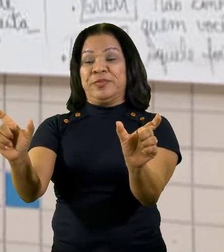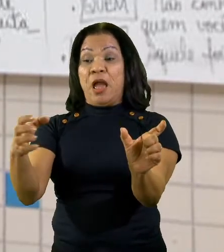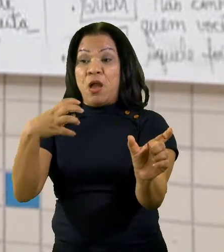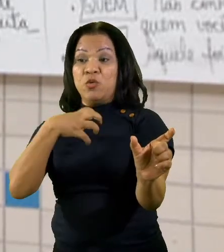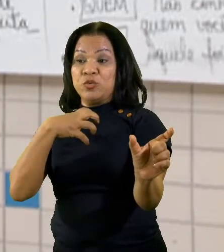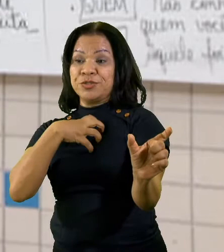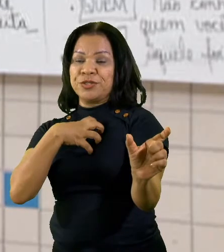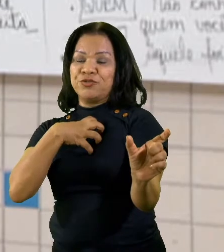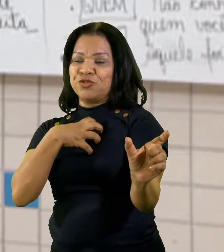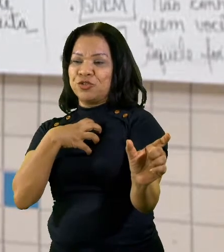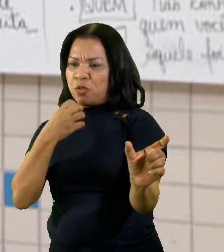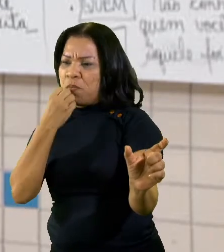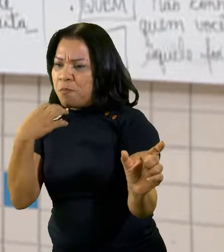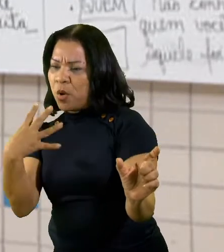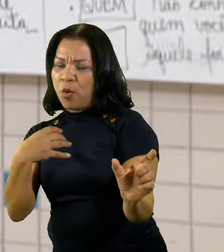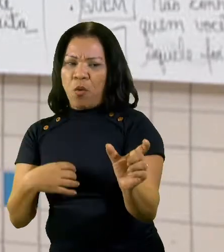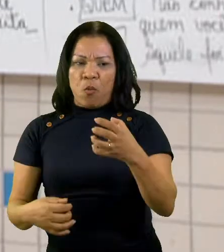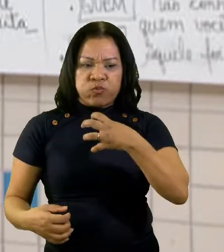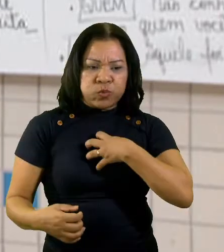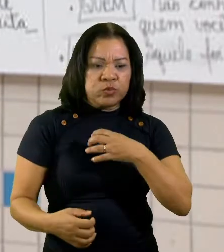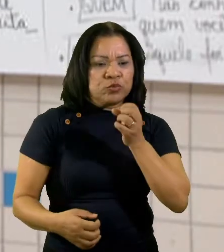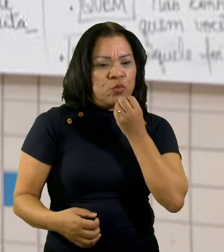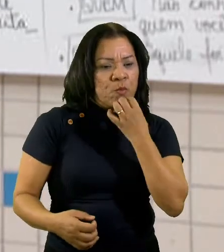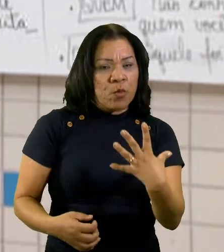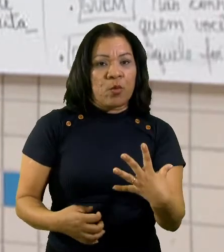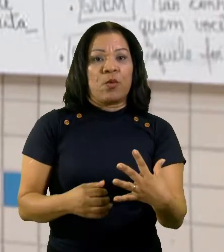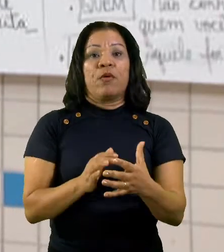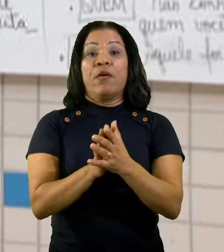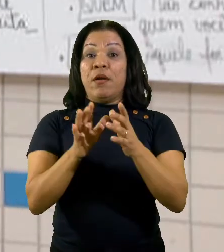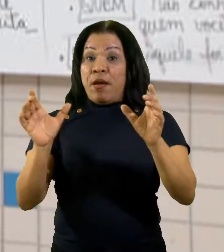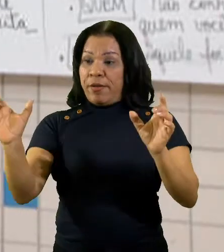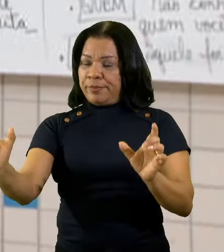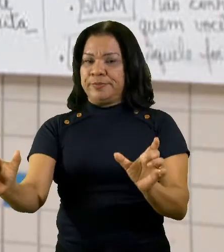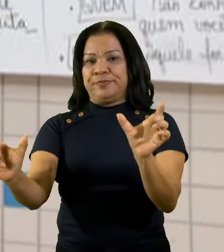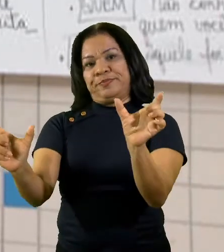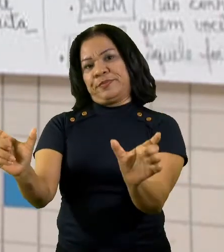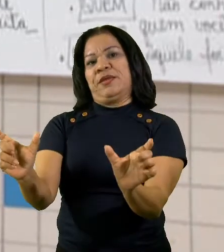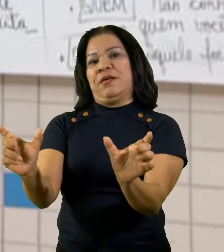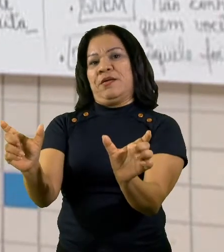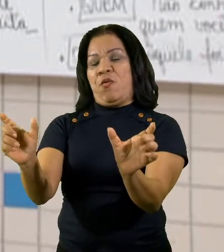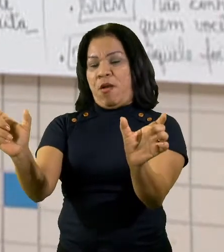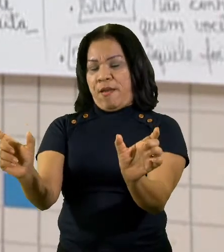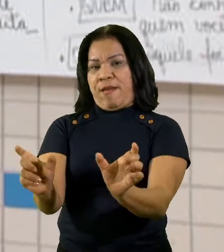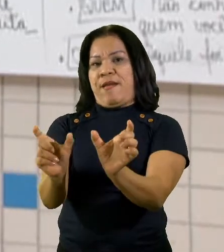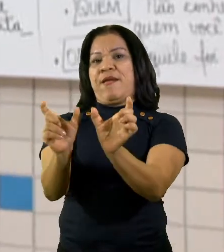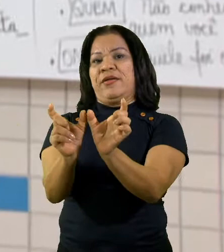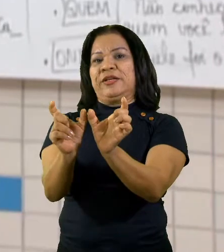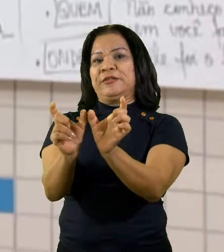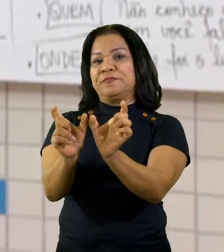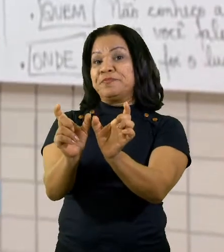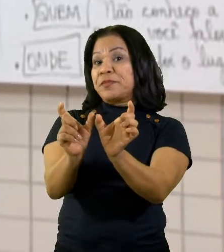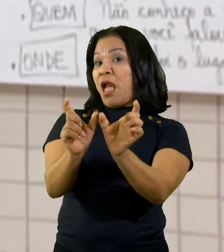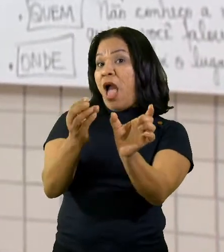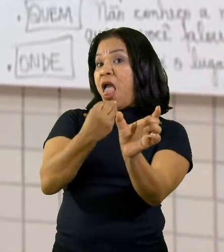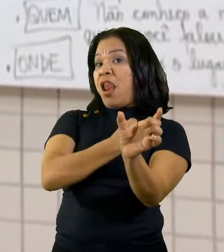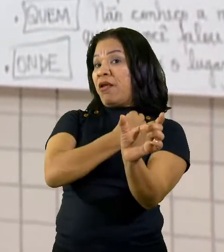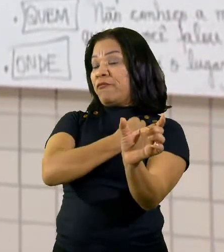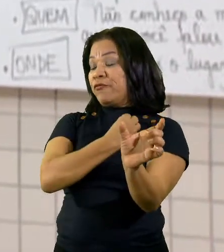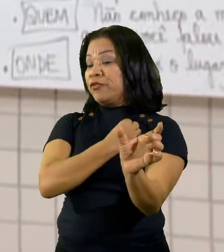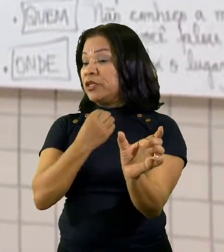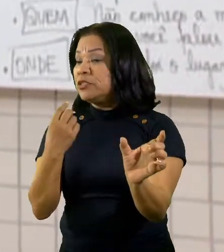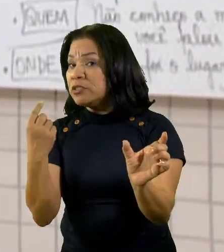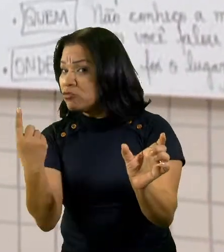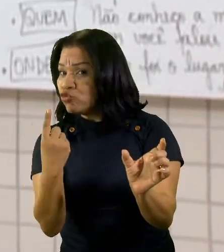Então, essa é a função da oração coordenada. Ela pode ser, ela sintaticamente, ela é uma oração